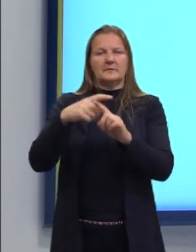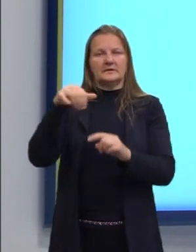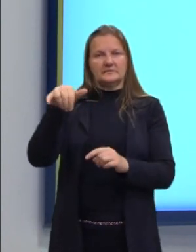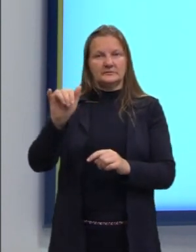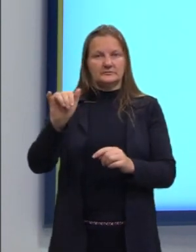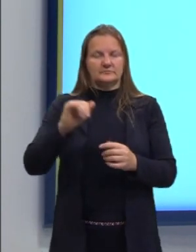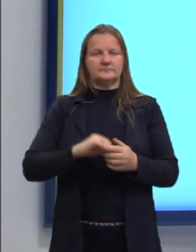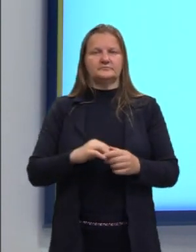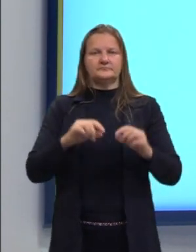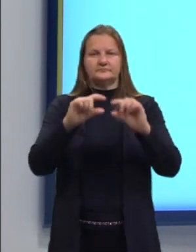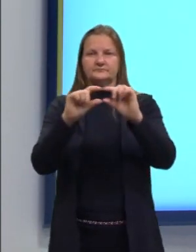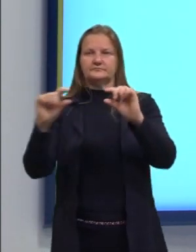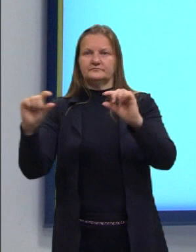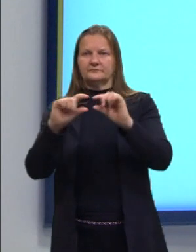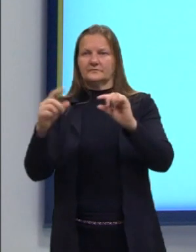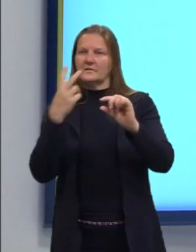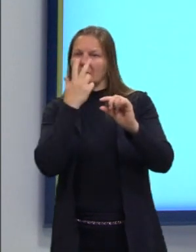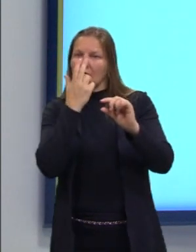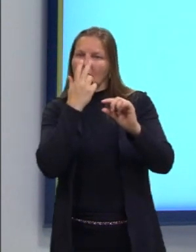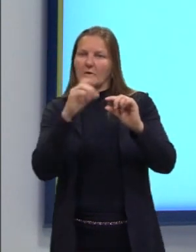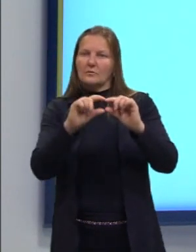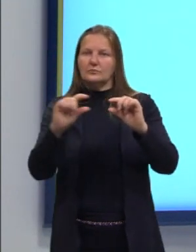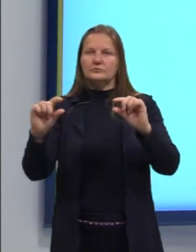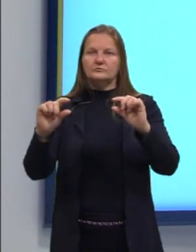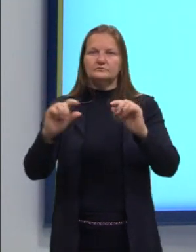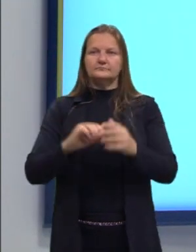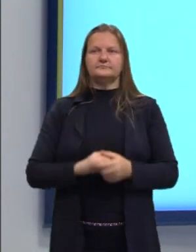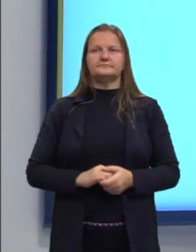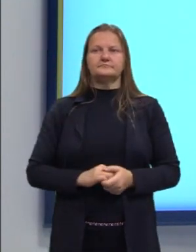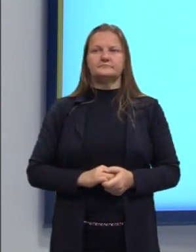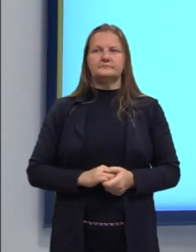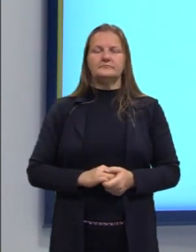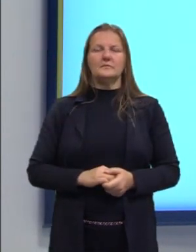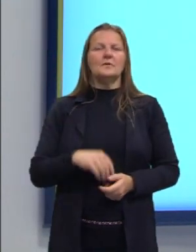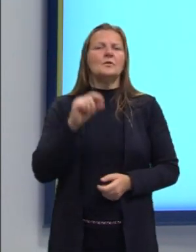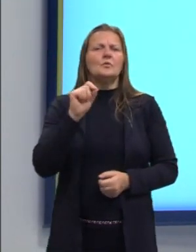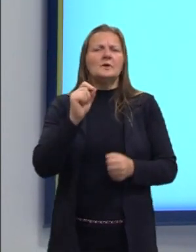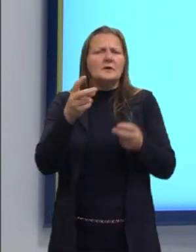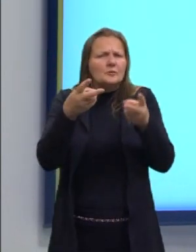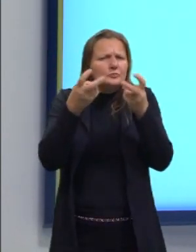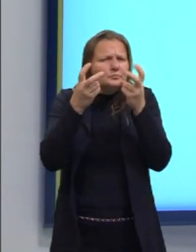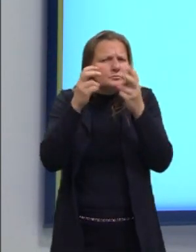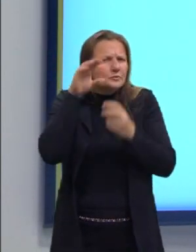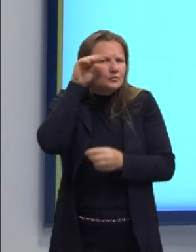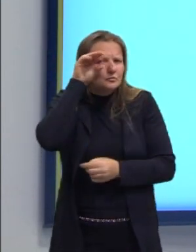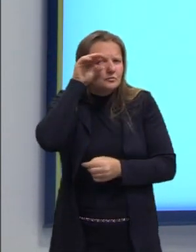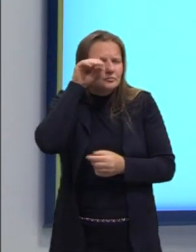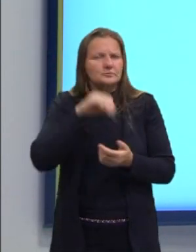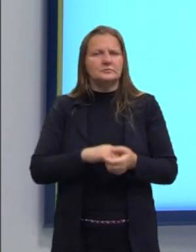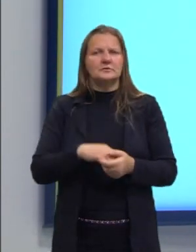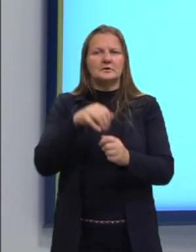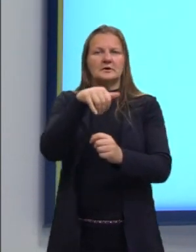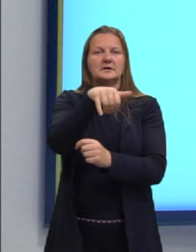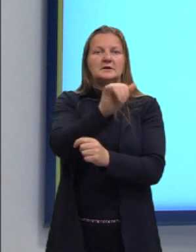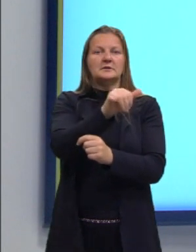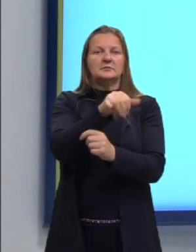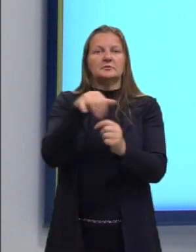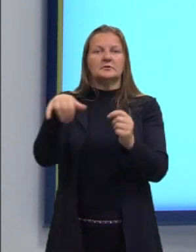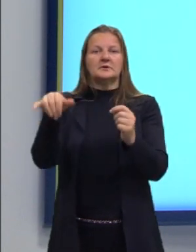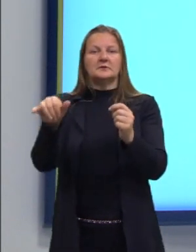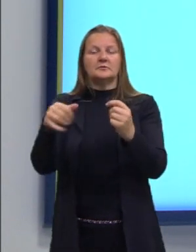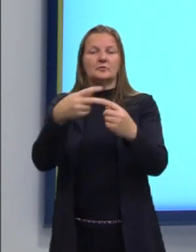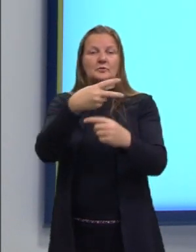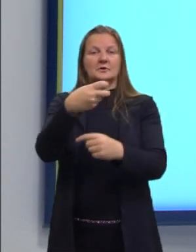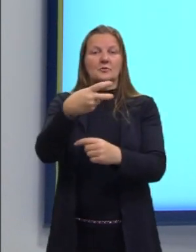mais 90 mais Y, tá? O que eu observei? Eu tenho Y antes da igualdade, e eu